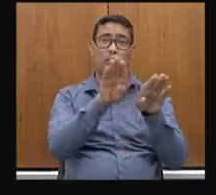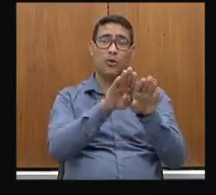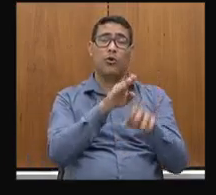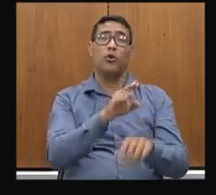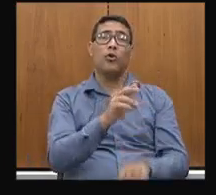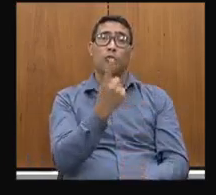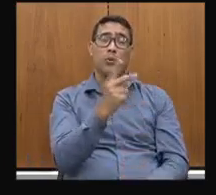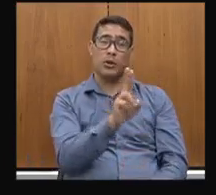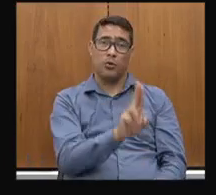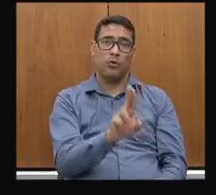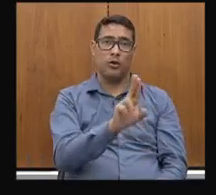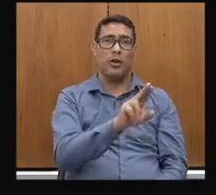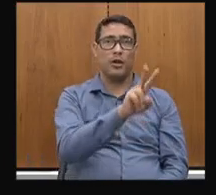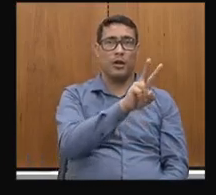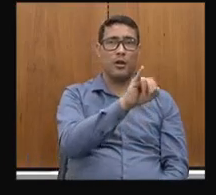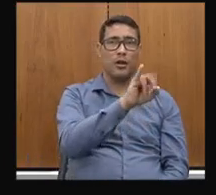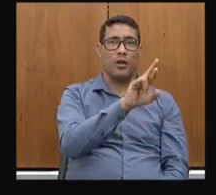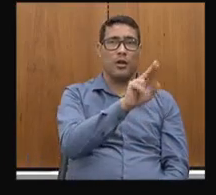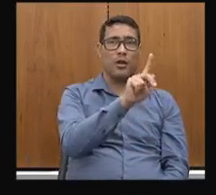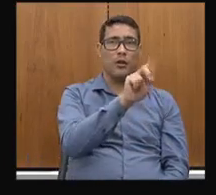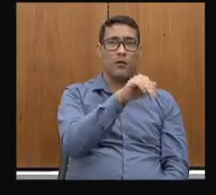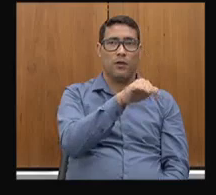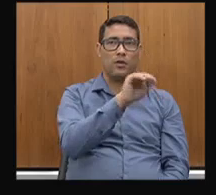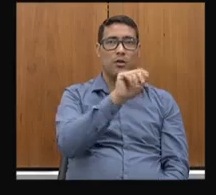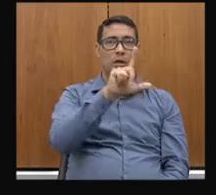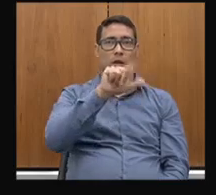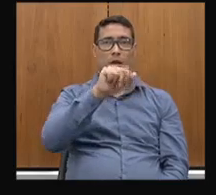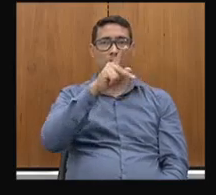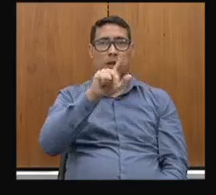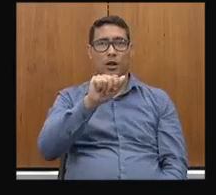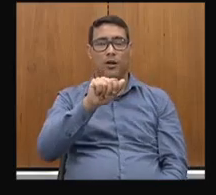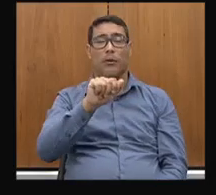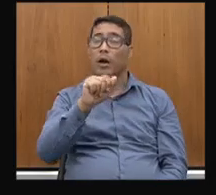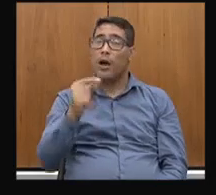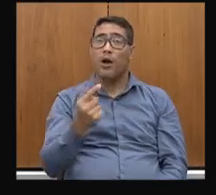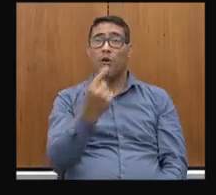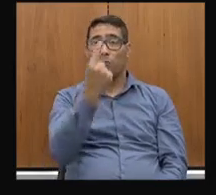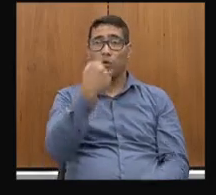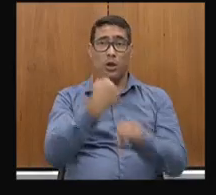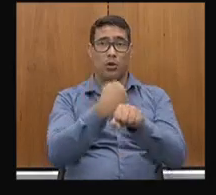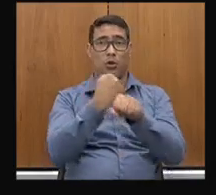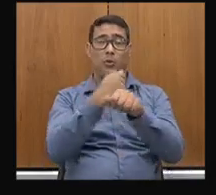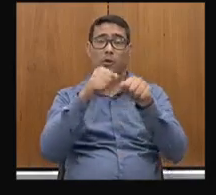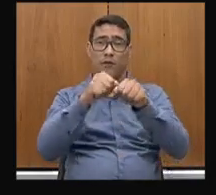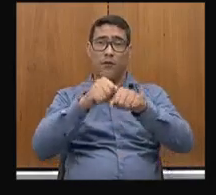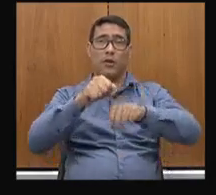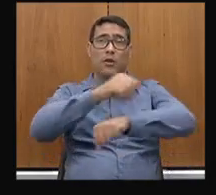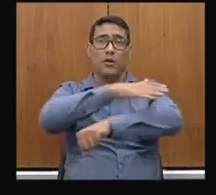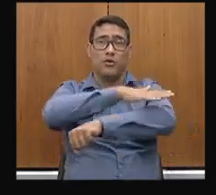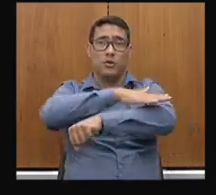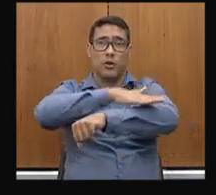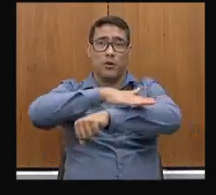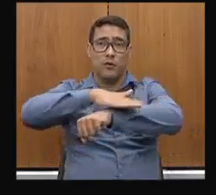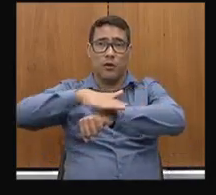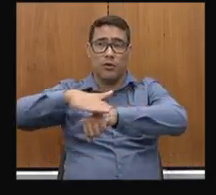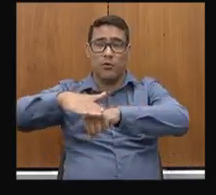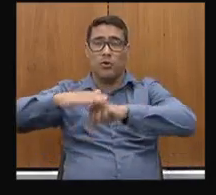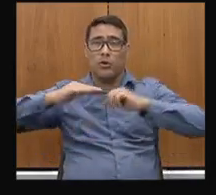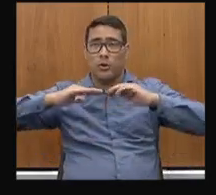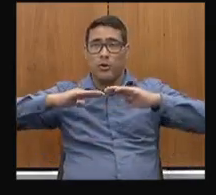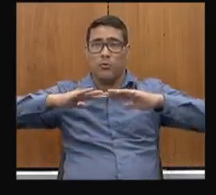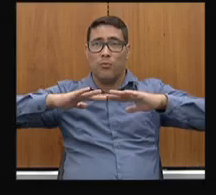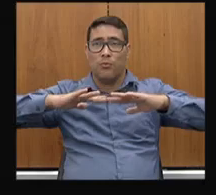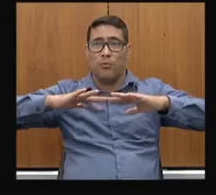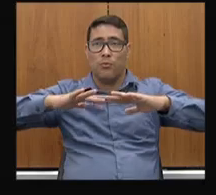é de Virgem da Lapa a Ixicatu. A única obra de asfalto que foi feita nos últimos anos no Vale de